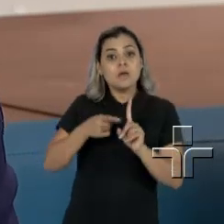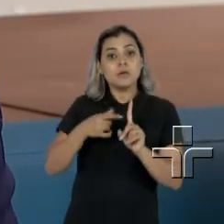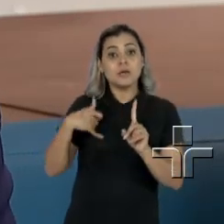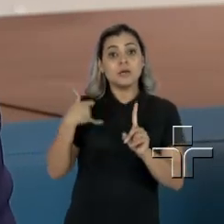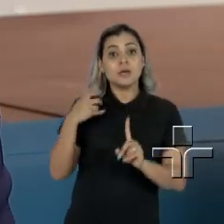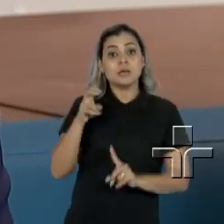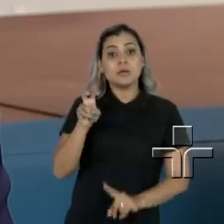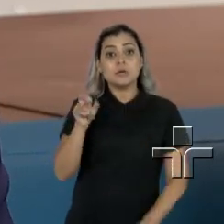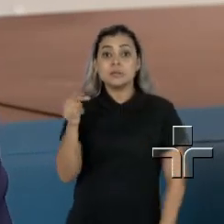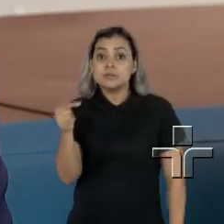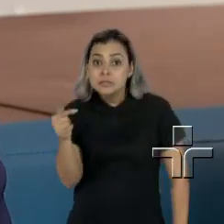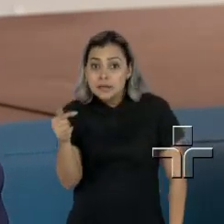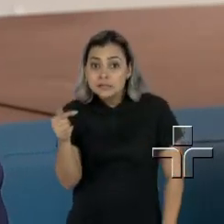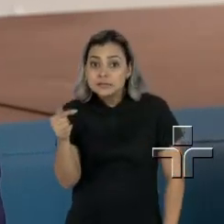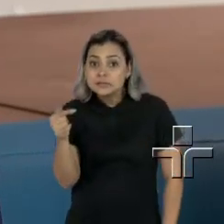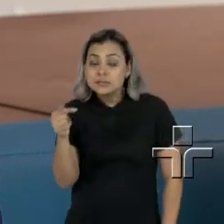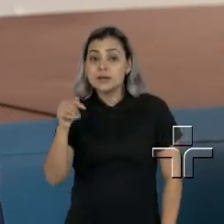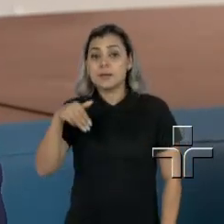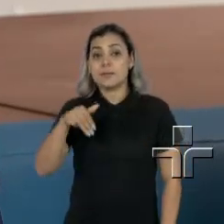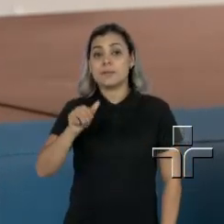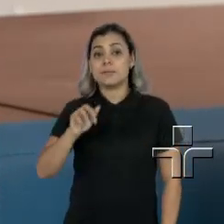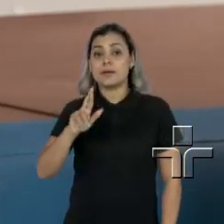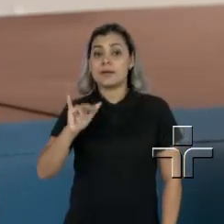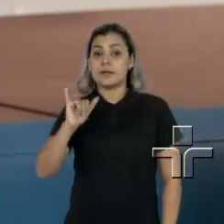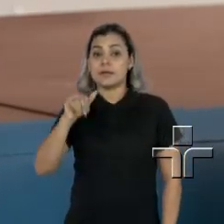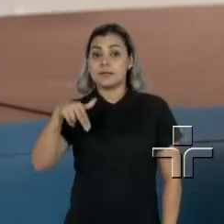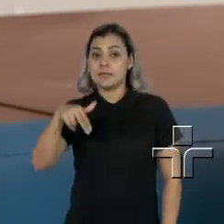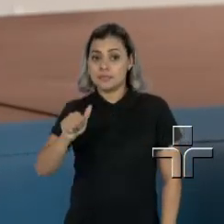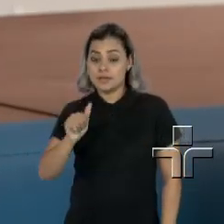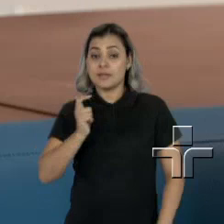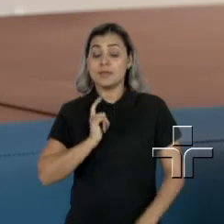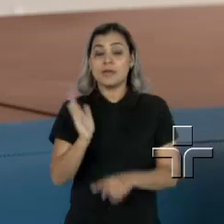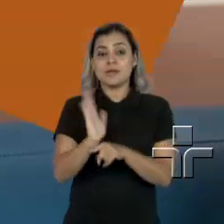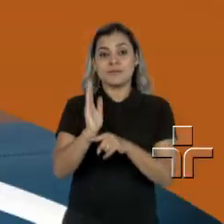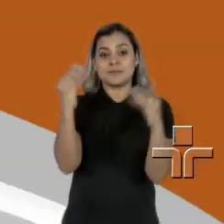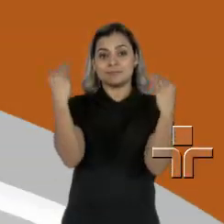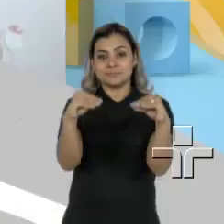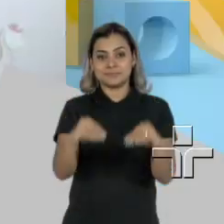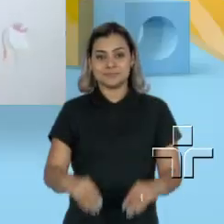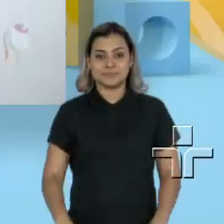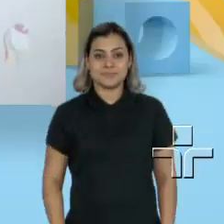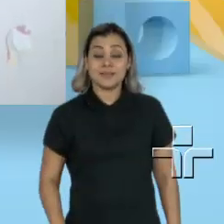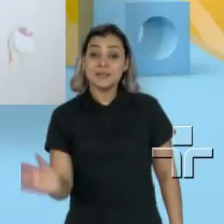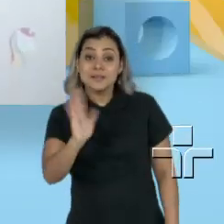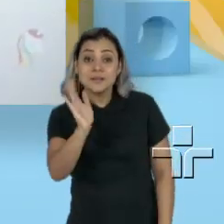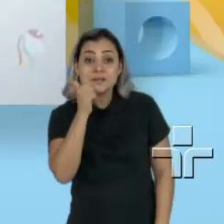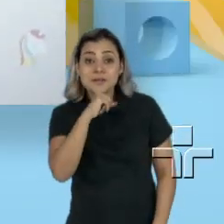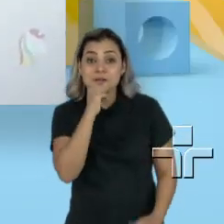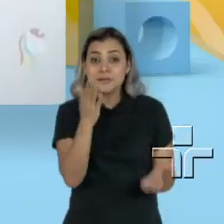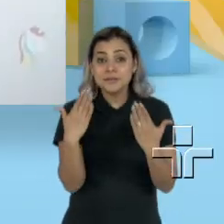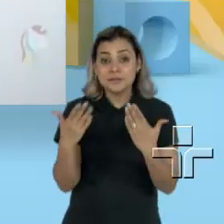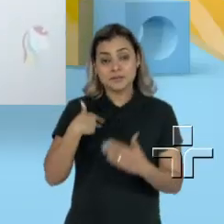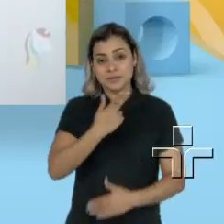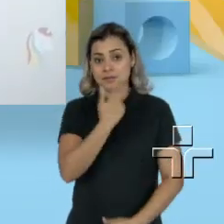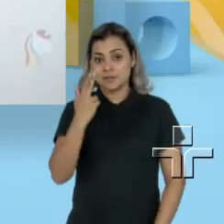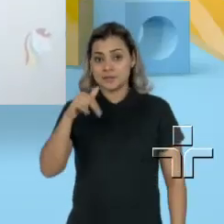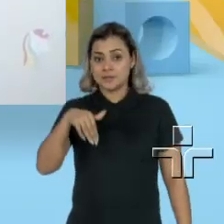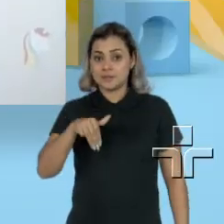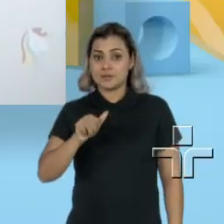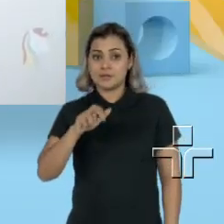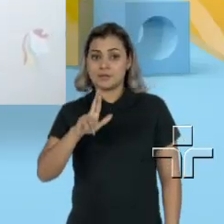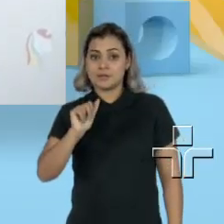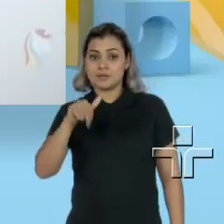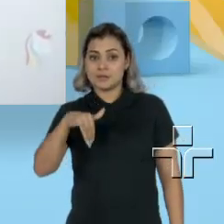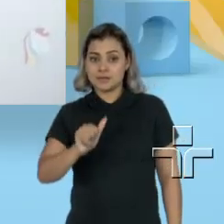57 anos. É a Marina e ela mandou um vídeo para a gente. Oi, papo de mãe. Meu nome é Marina, tenho